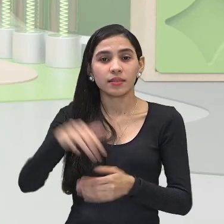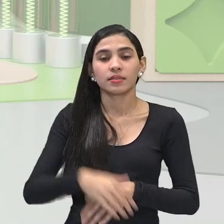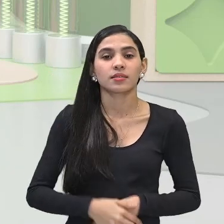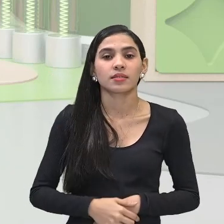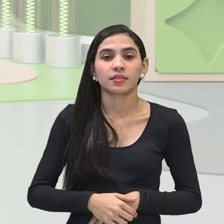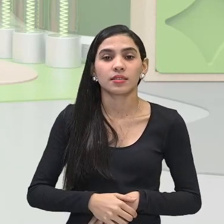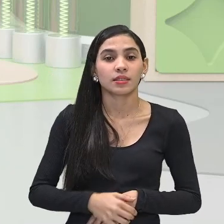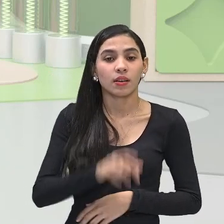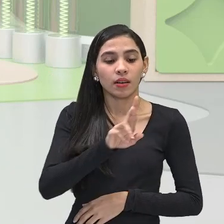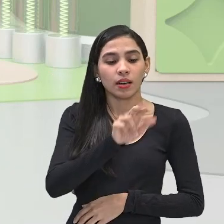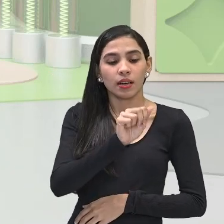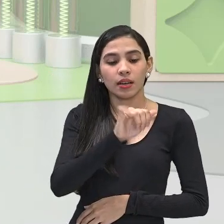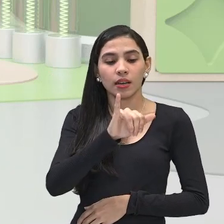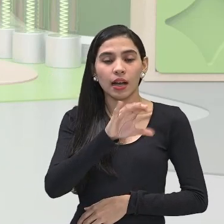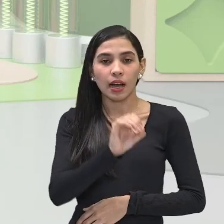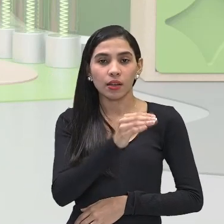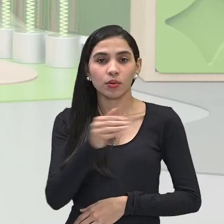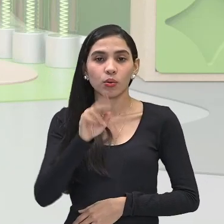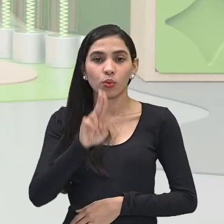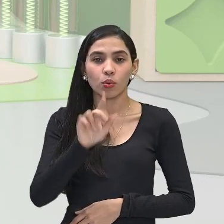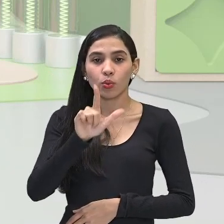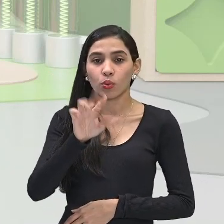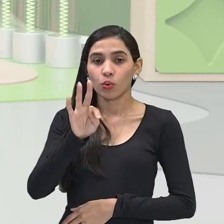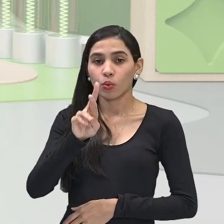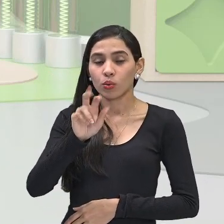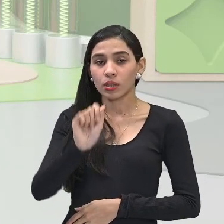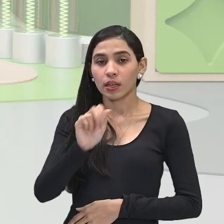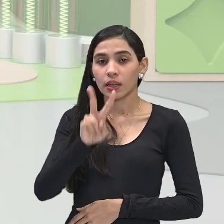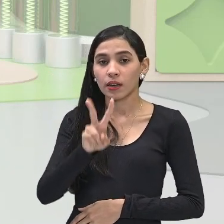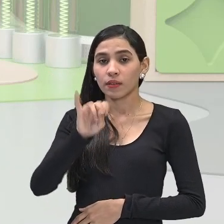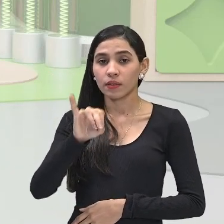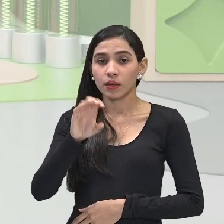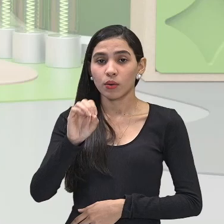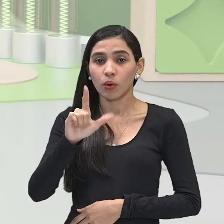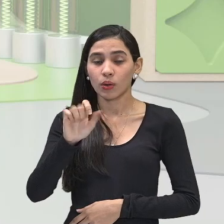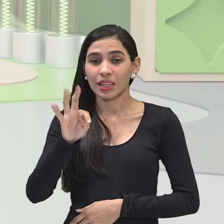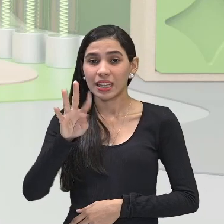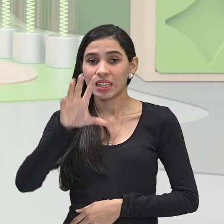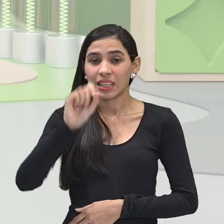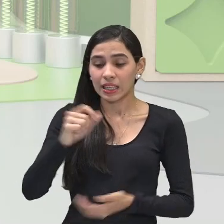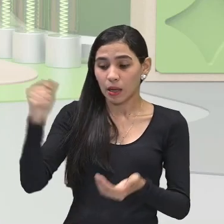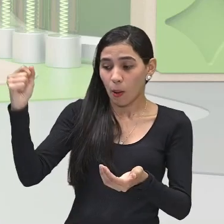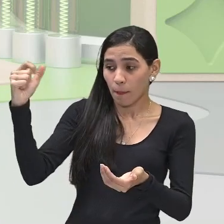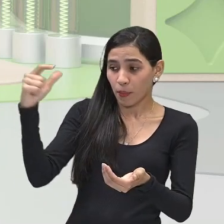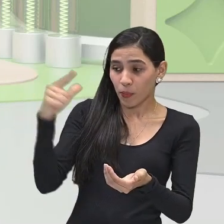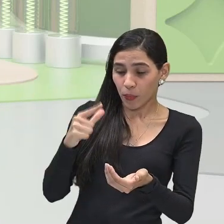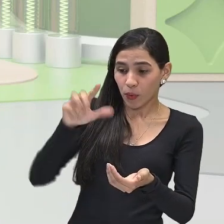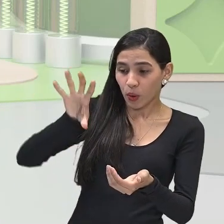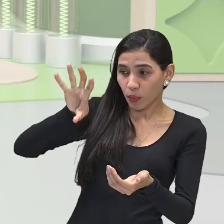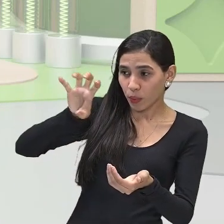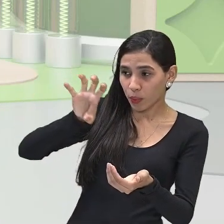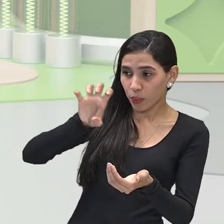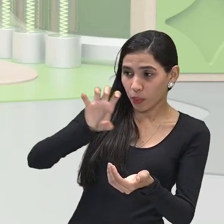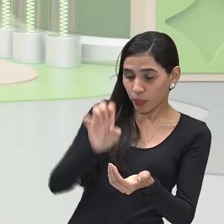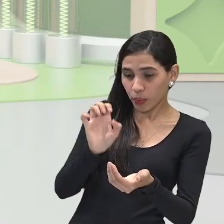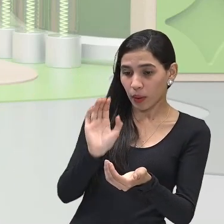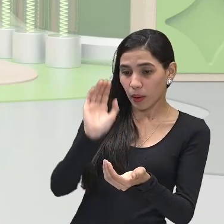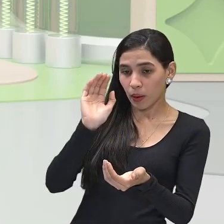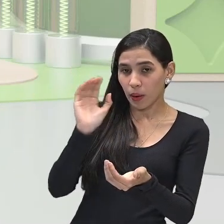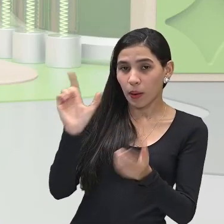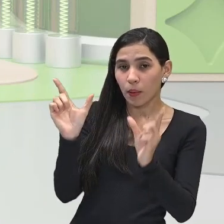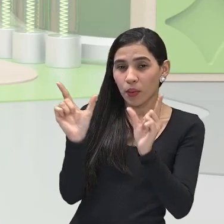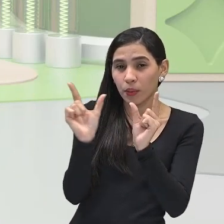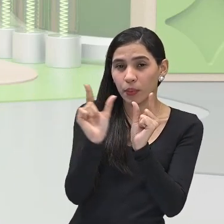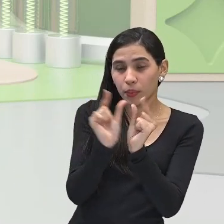raios ultravioletas vão ser filtrados para que, então, eles possam chegar em quantidades